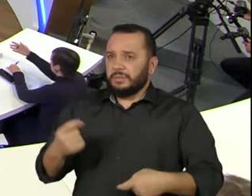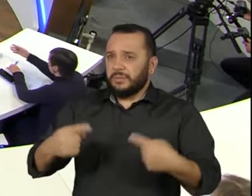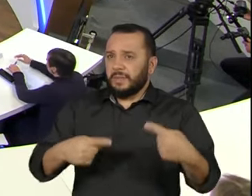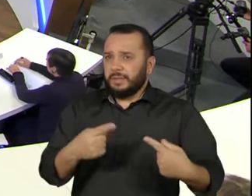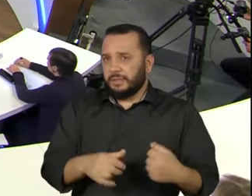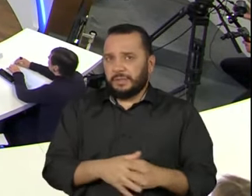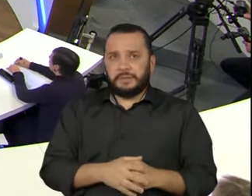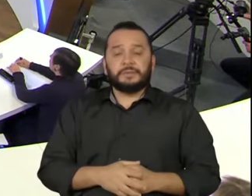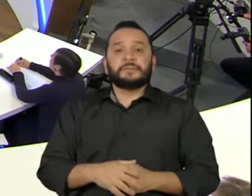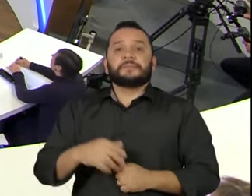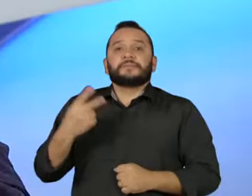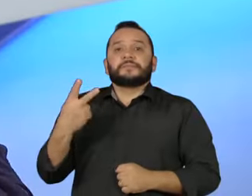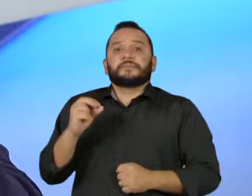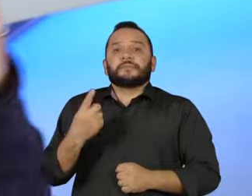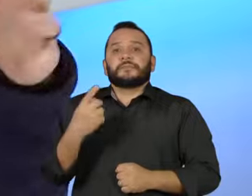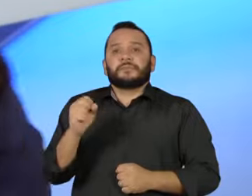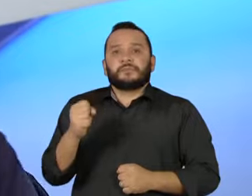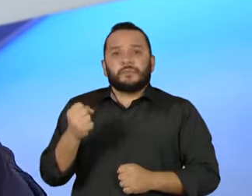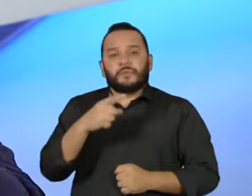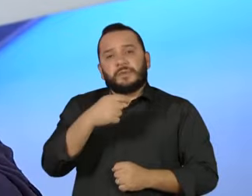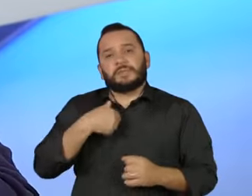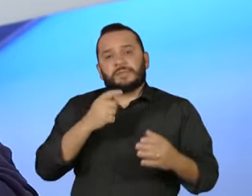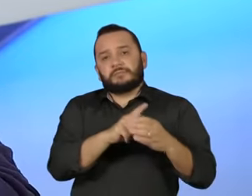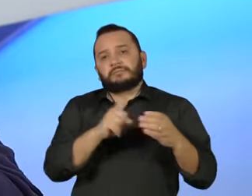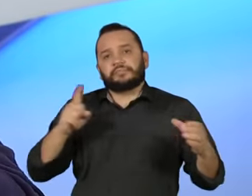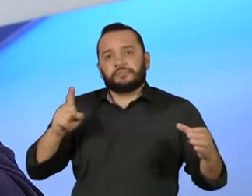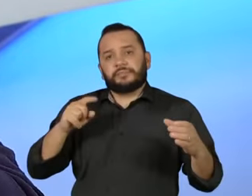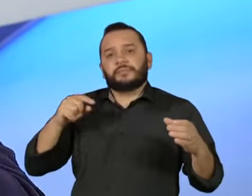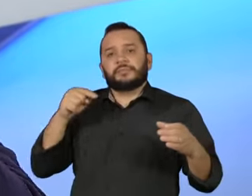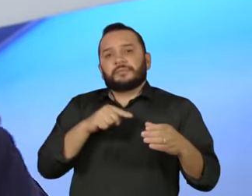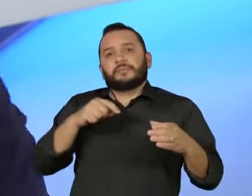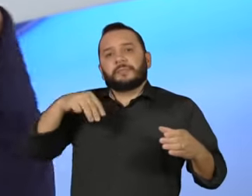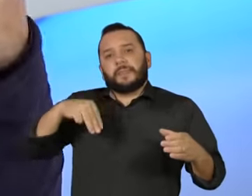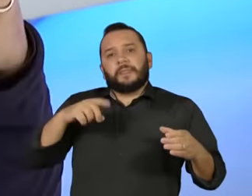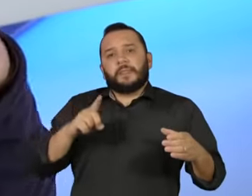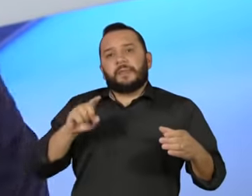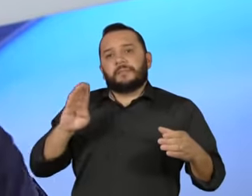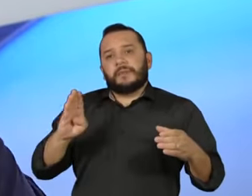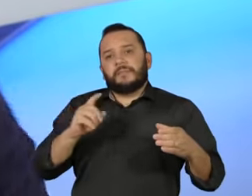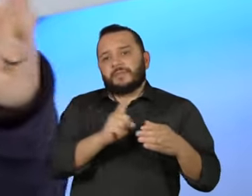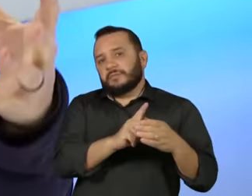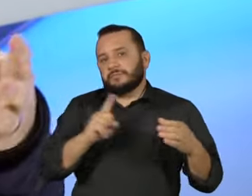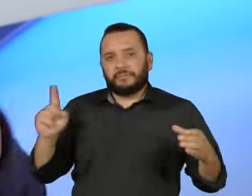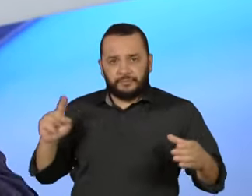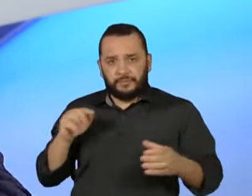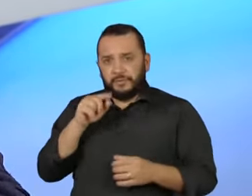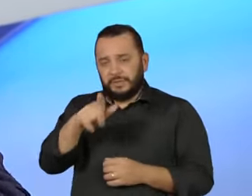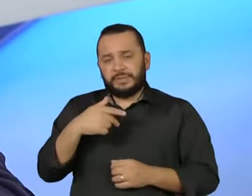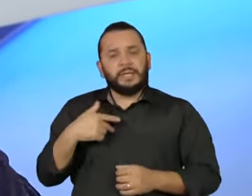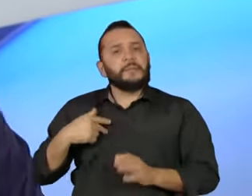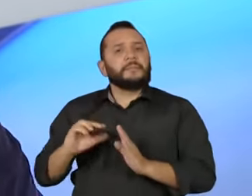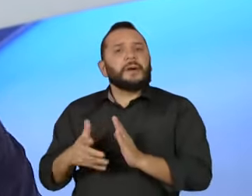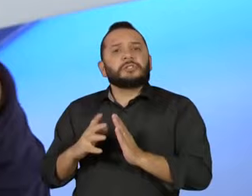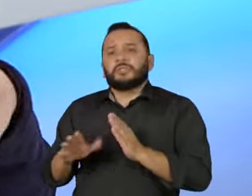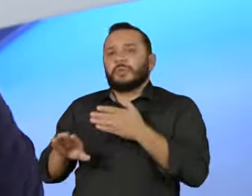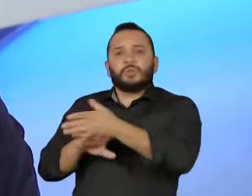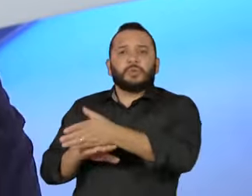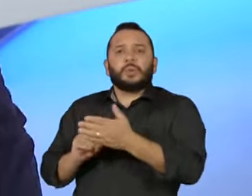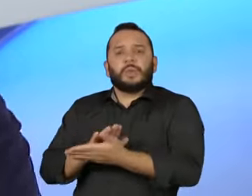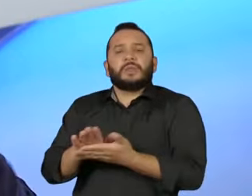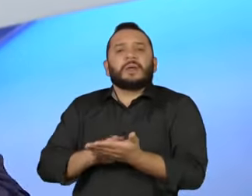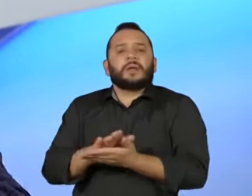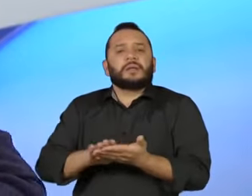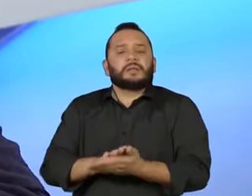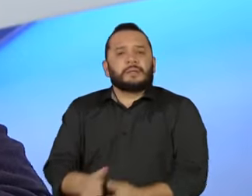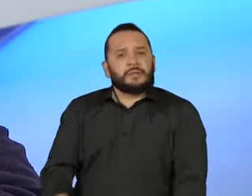senhor se desfiliou do MDB e desde então não fez nenhum aceno partidário para nenhuma legenda. O seu nome